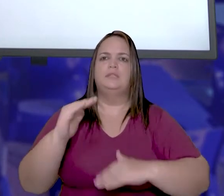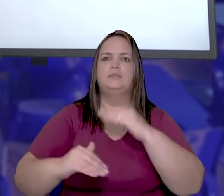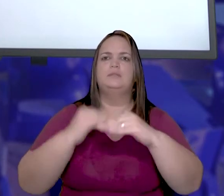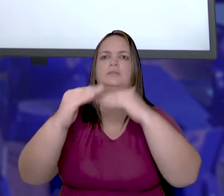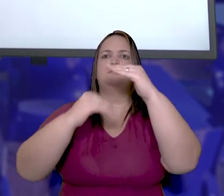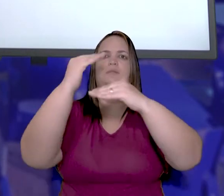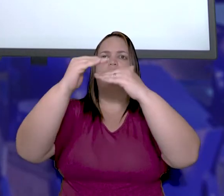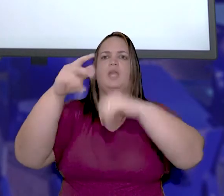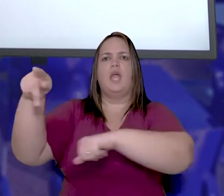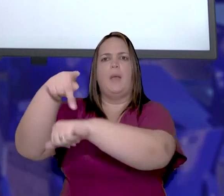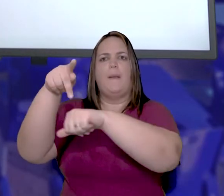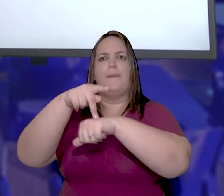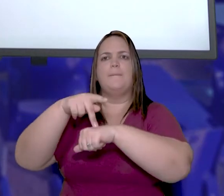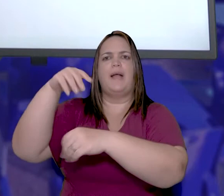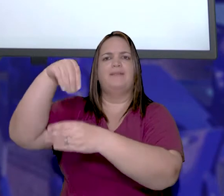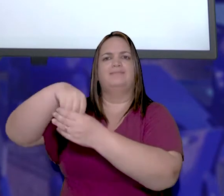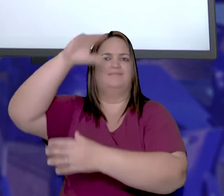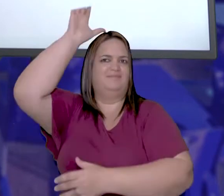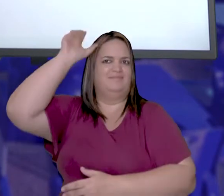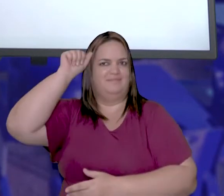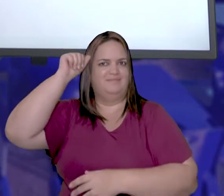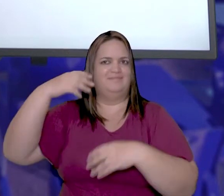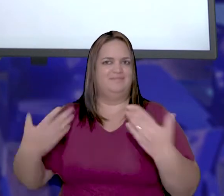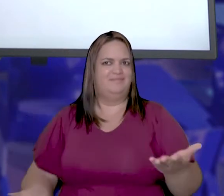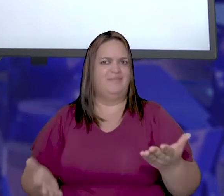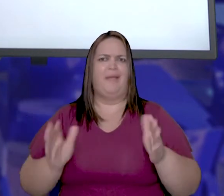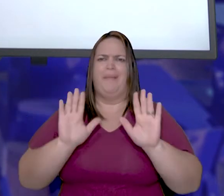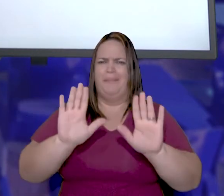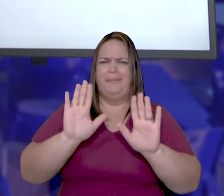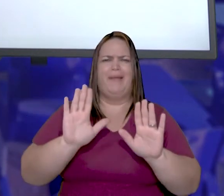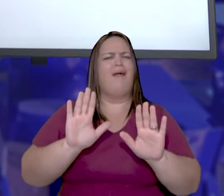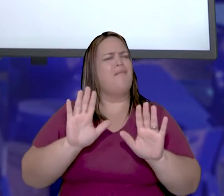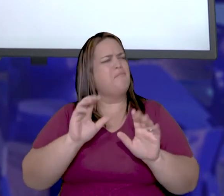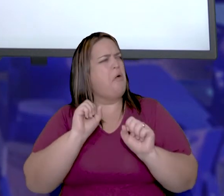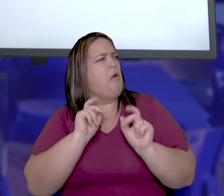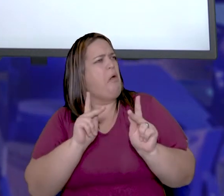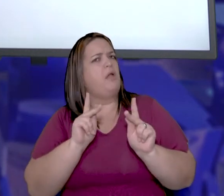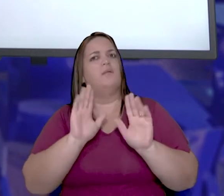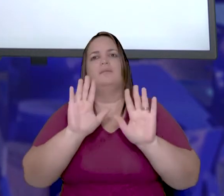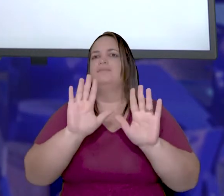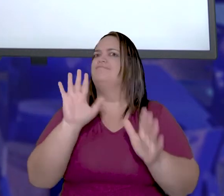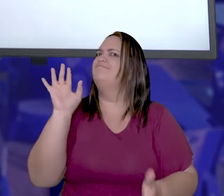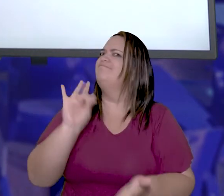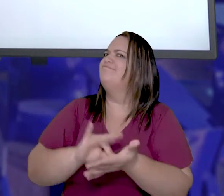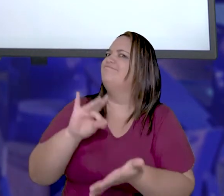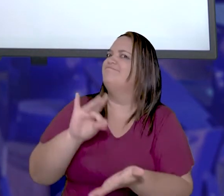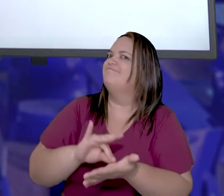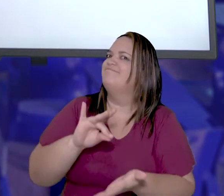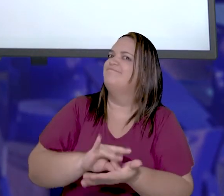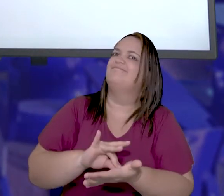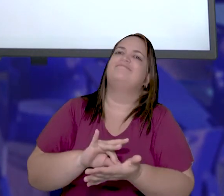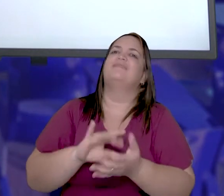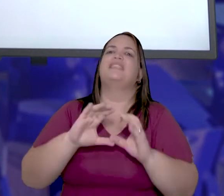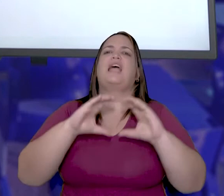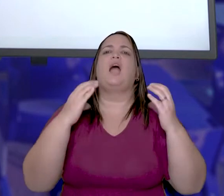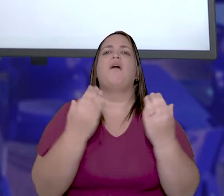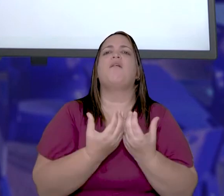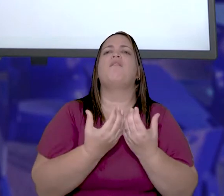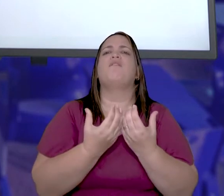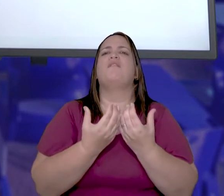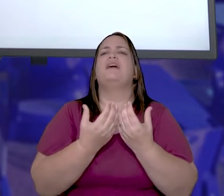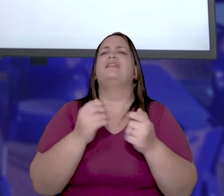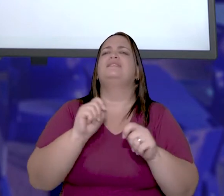levar o desenvolvimento às nações do continente africano. Até aí, tudo tranquilo.